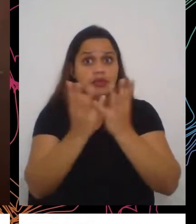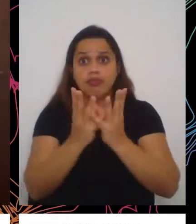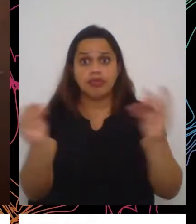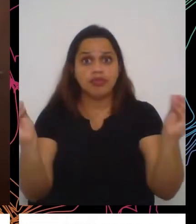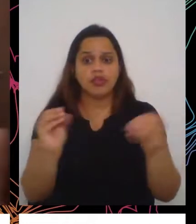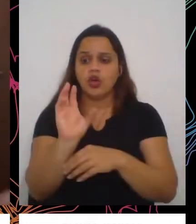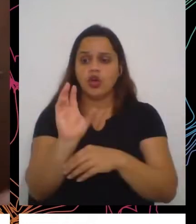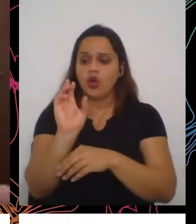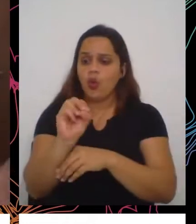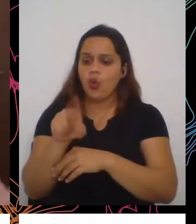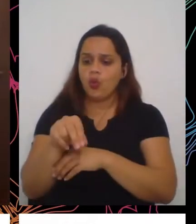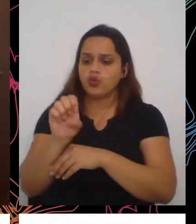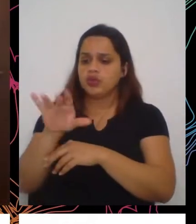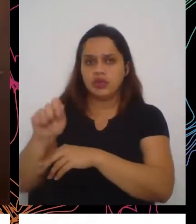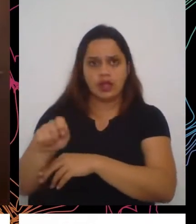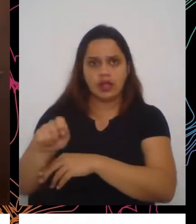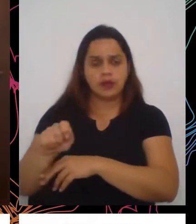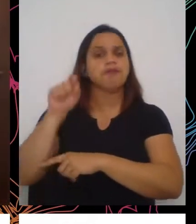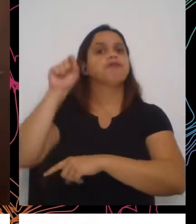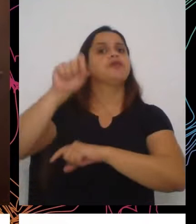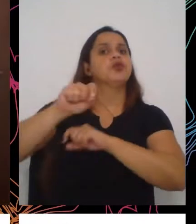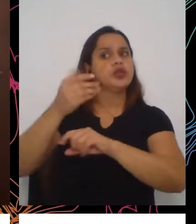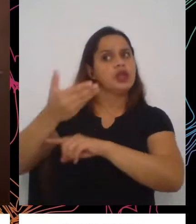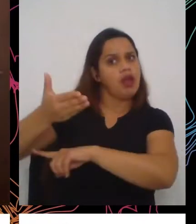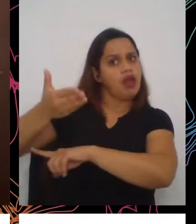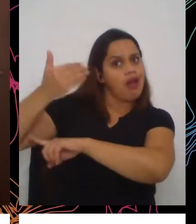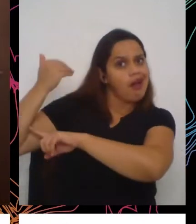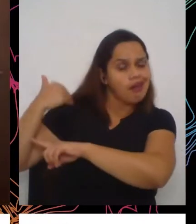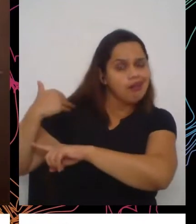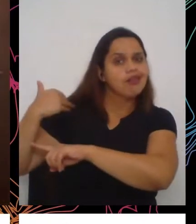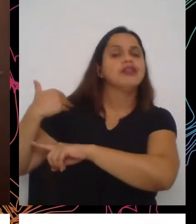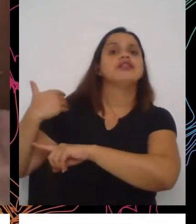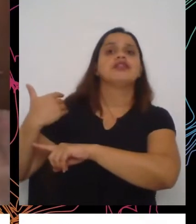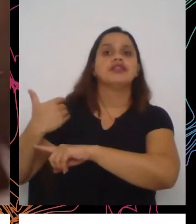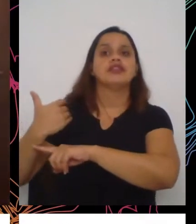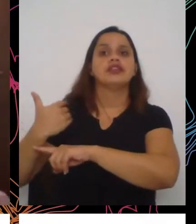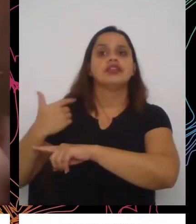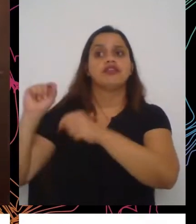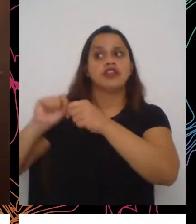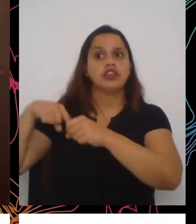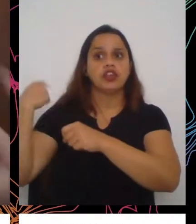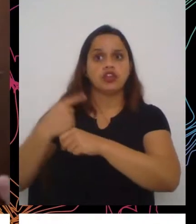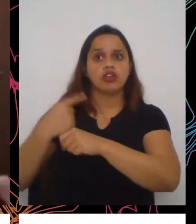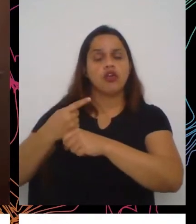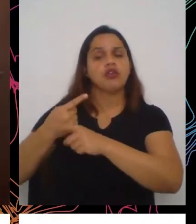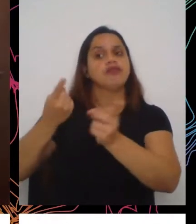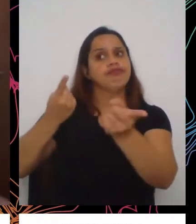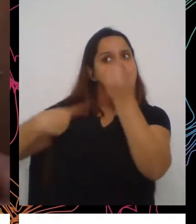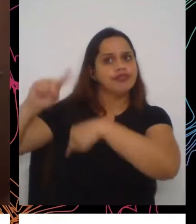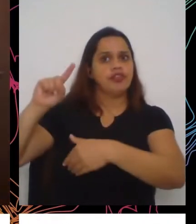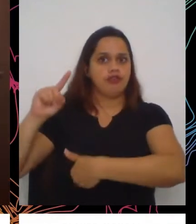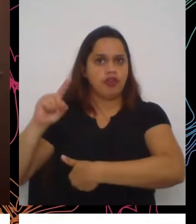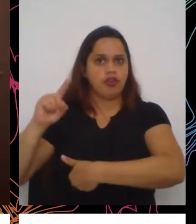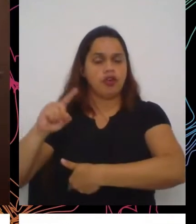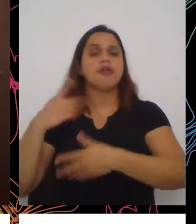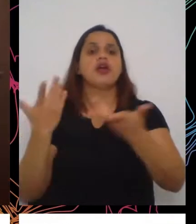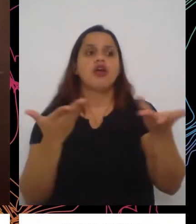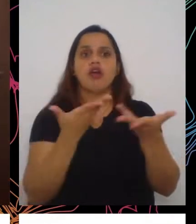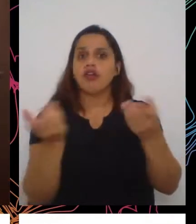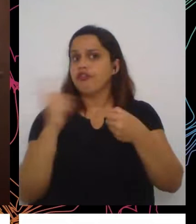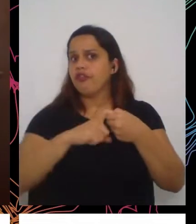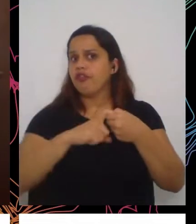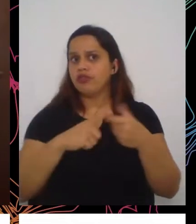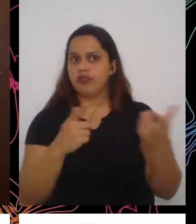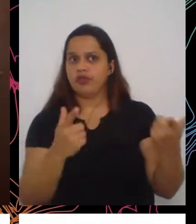tinha permitido que a gente saísse do mapa da fome, deixou de existir. Então, de certa forma, a gente compreende por que o Brasil